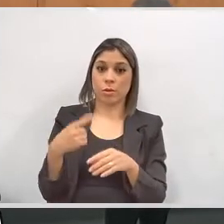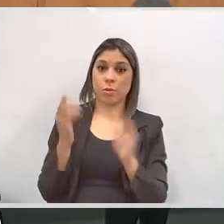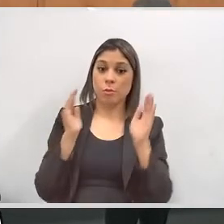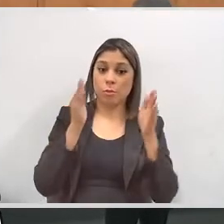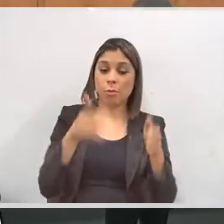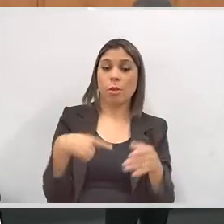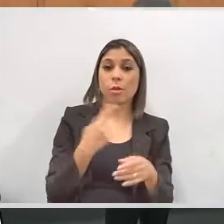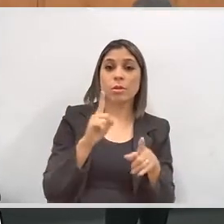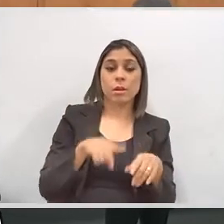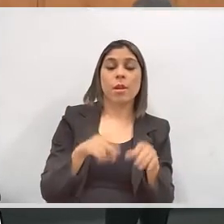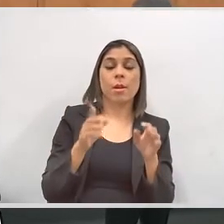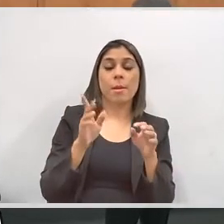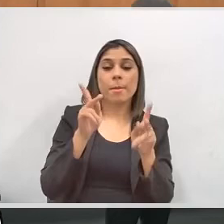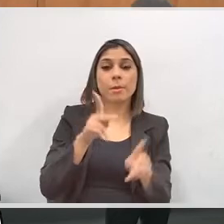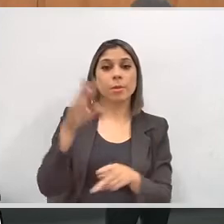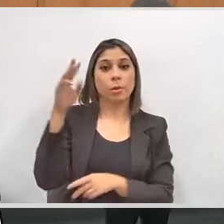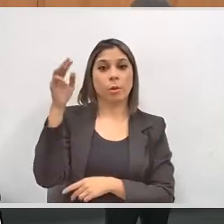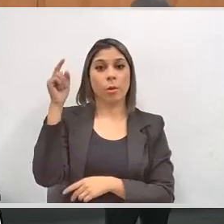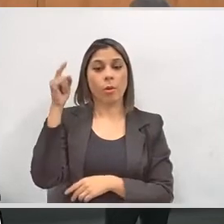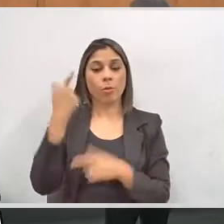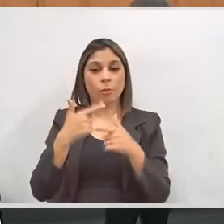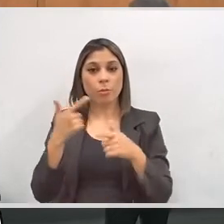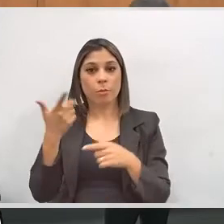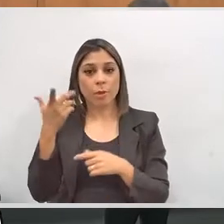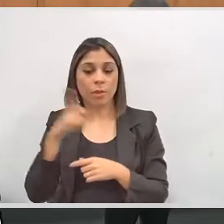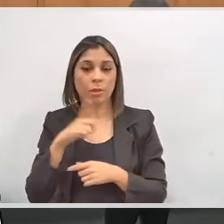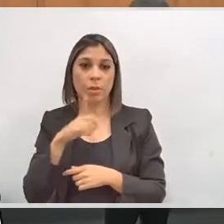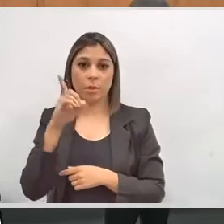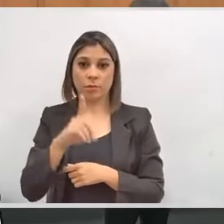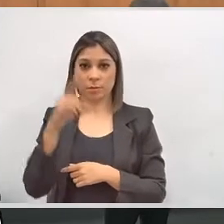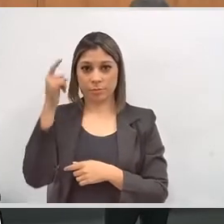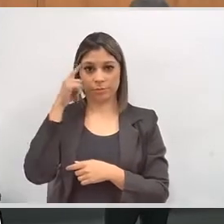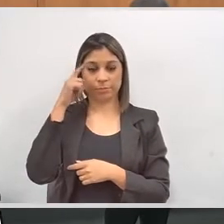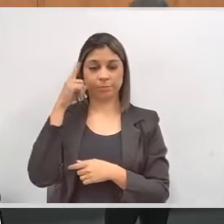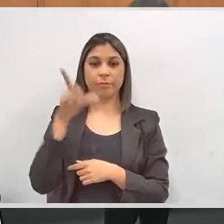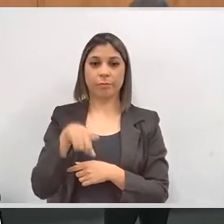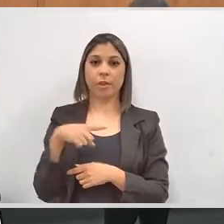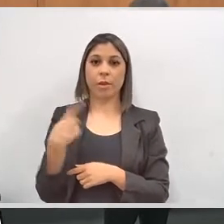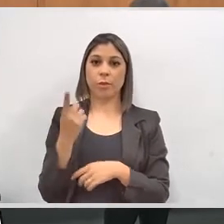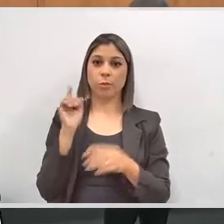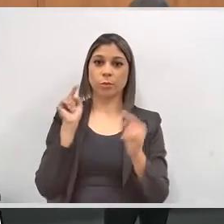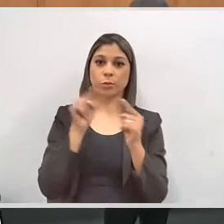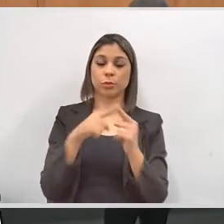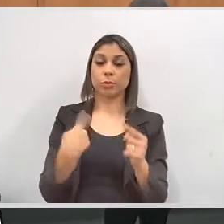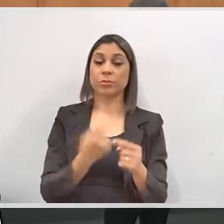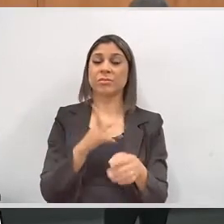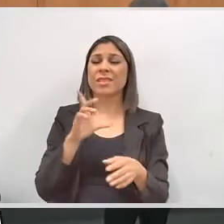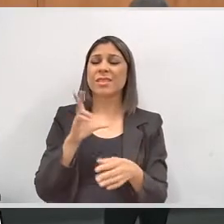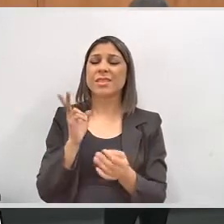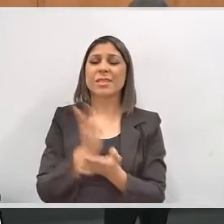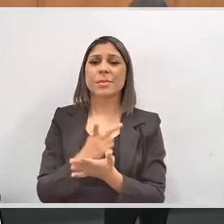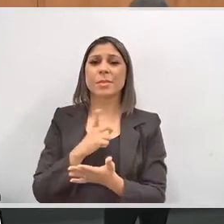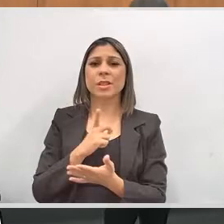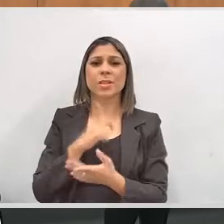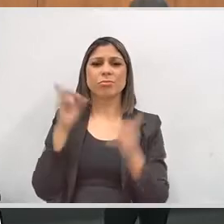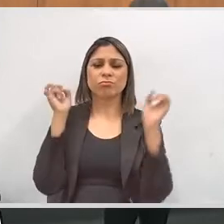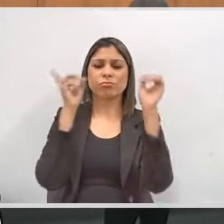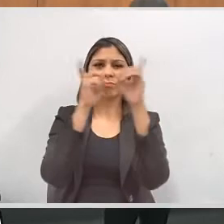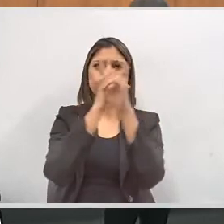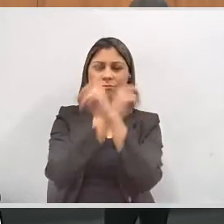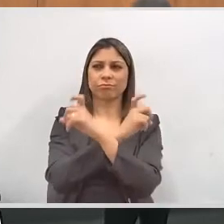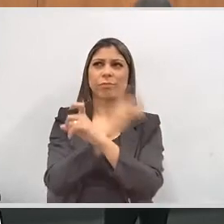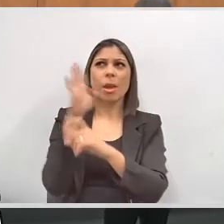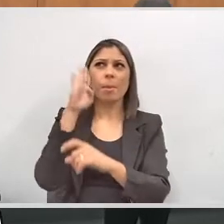pessoa com deficiência intelectual. Ele é o público que nós trabalhamos. E nós sempre tivemos dificuldades